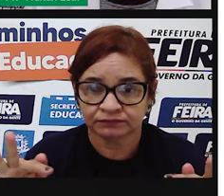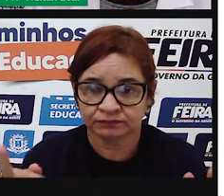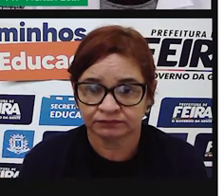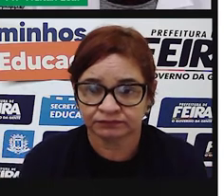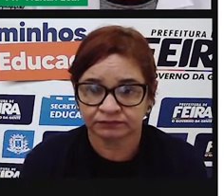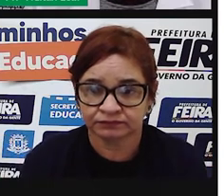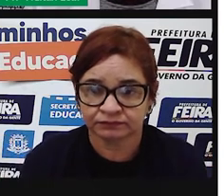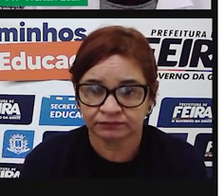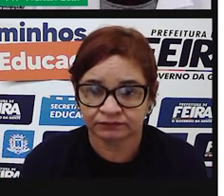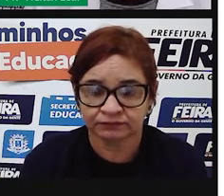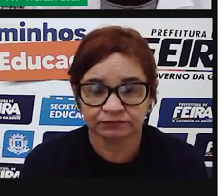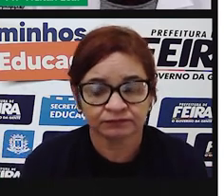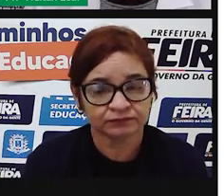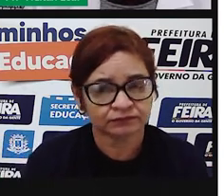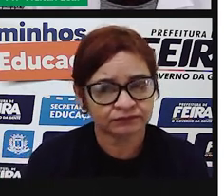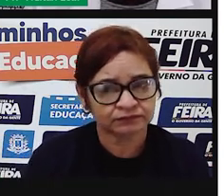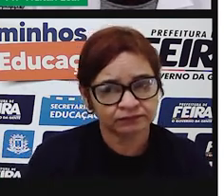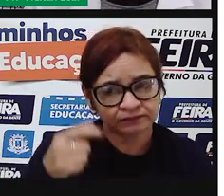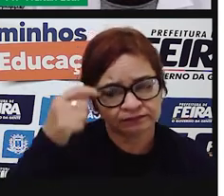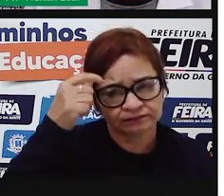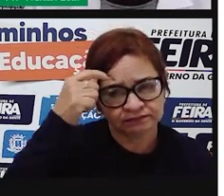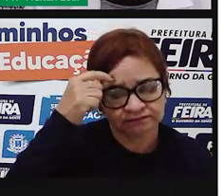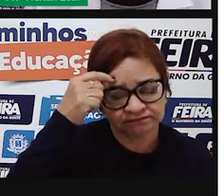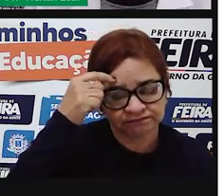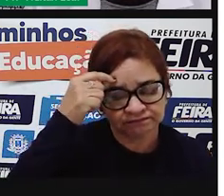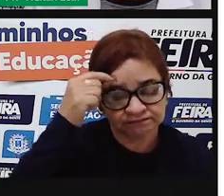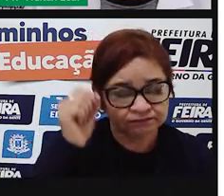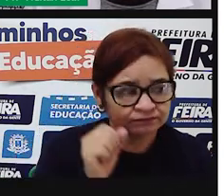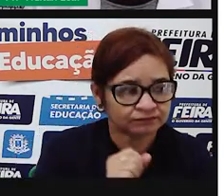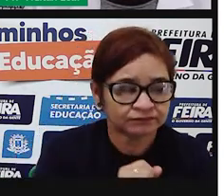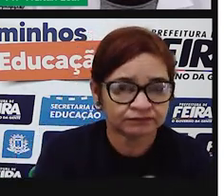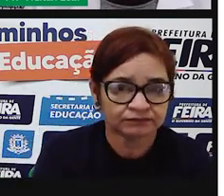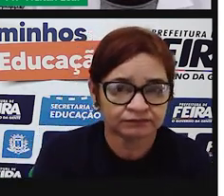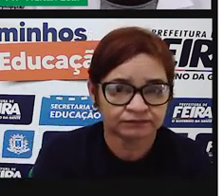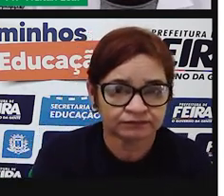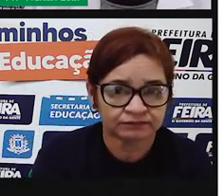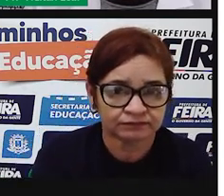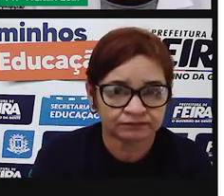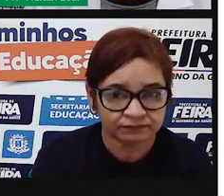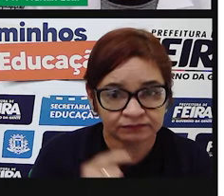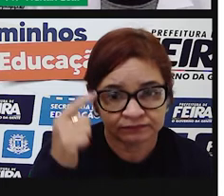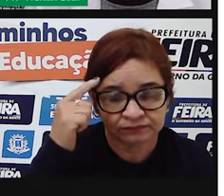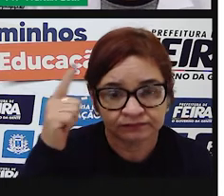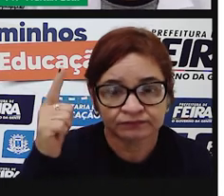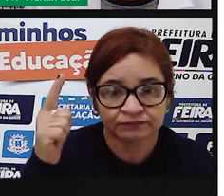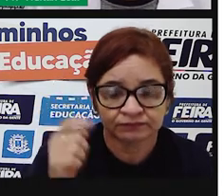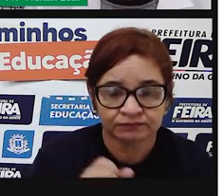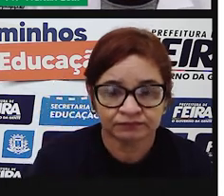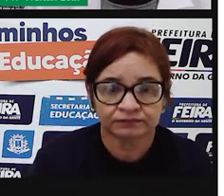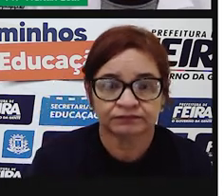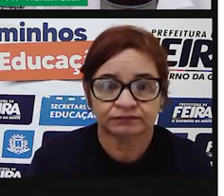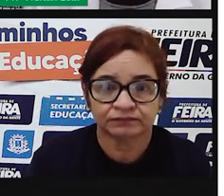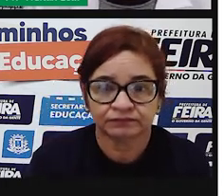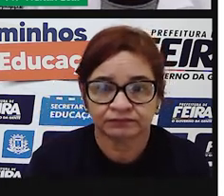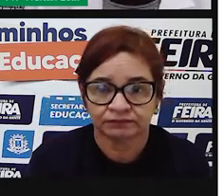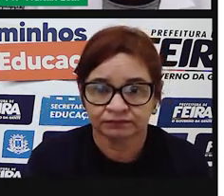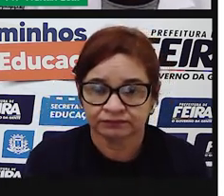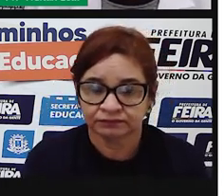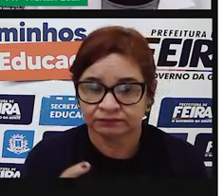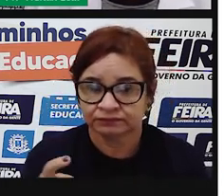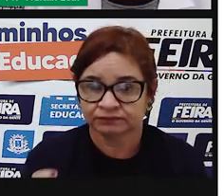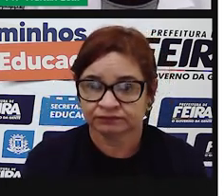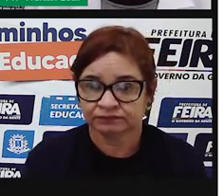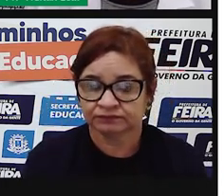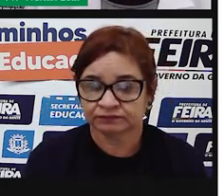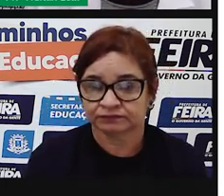o pensamento, ele é cortado, ele dá uma parada, ele é interrompido. Observe o exemplo na